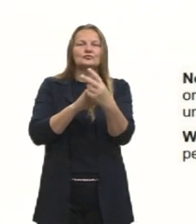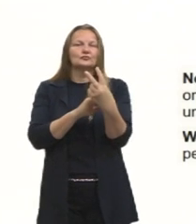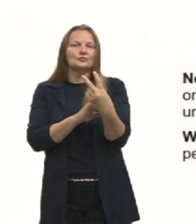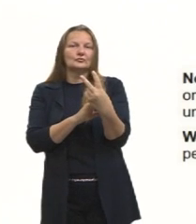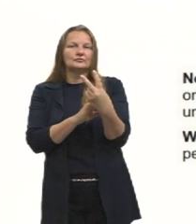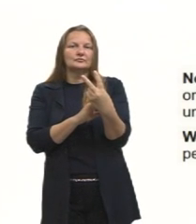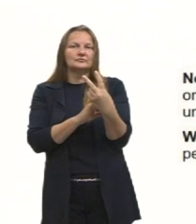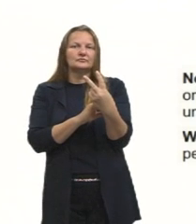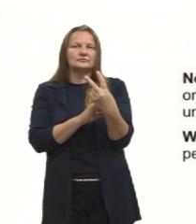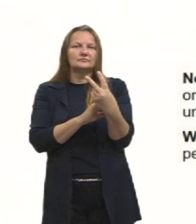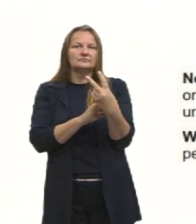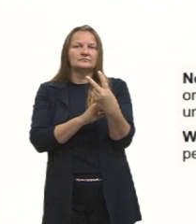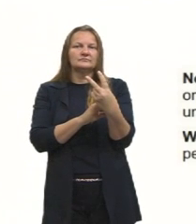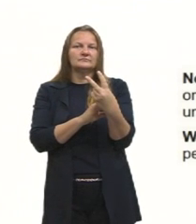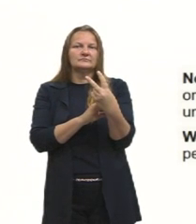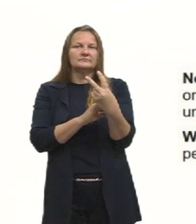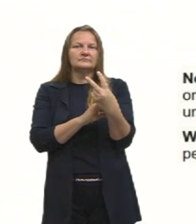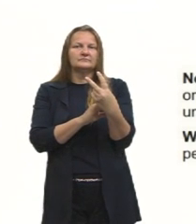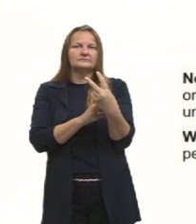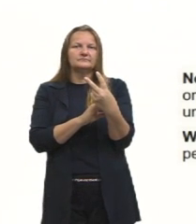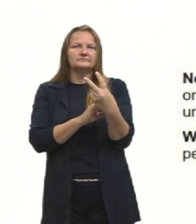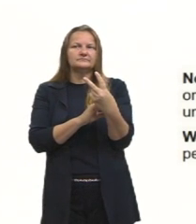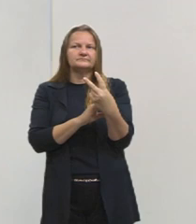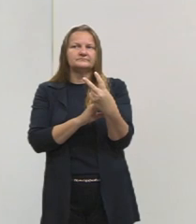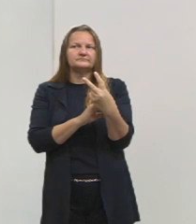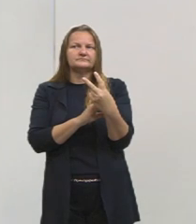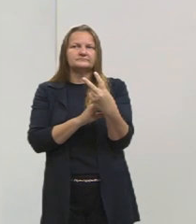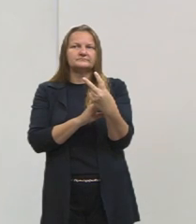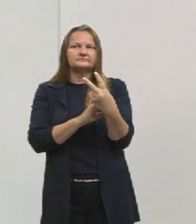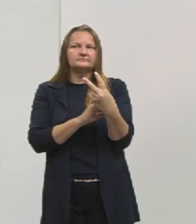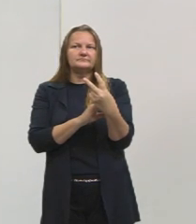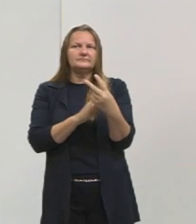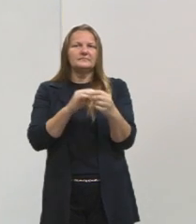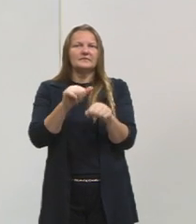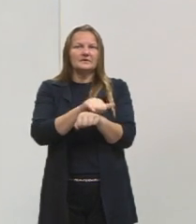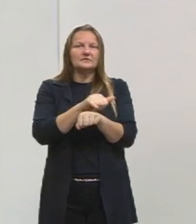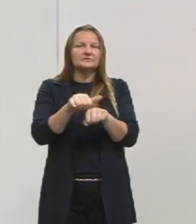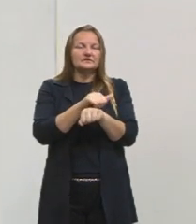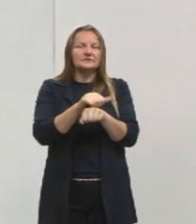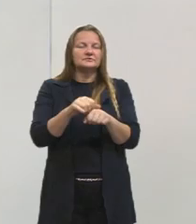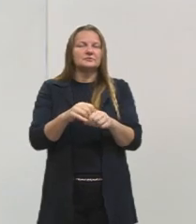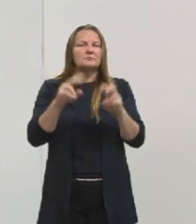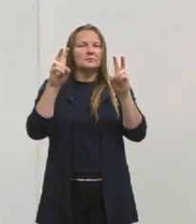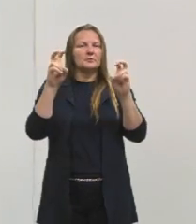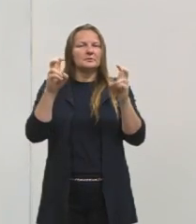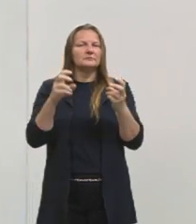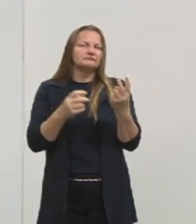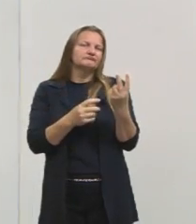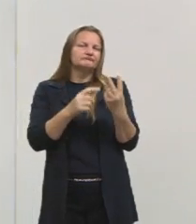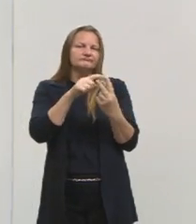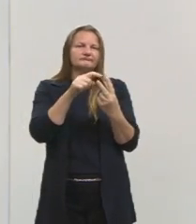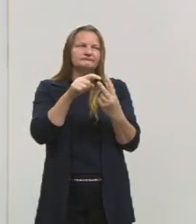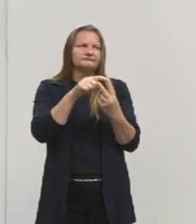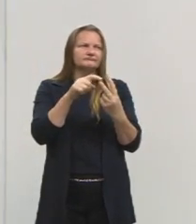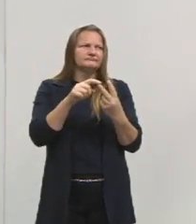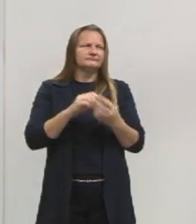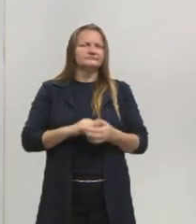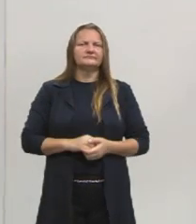Lembram disso? Esse skimming e scanning é exatamente essa questão, como a professora Márcia havia falado, em que eu